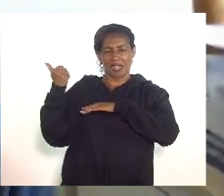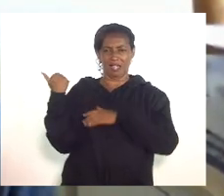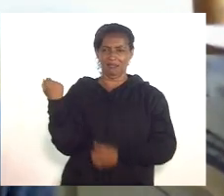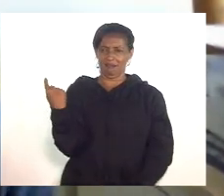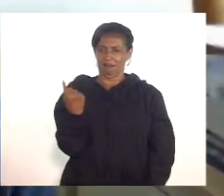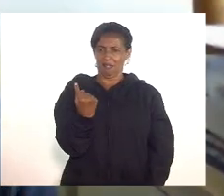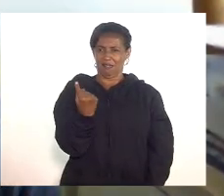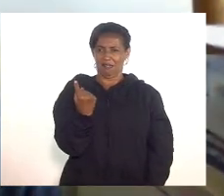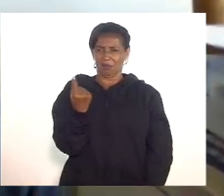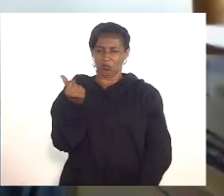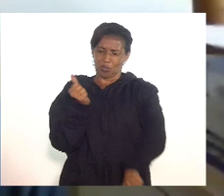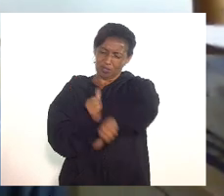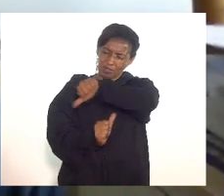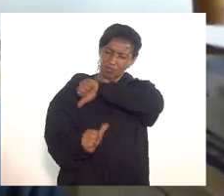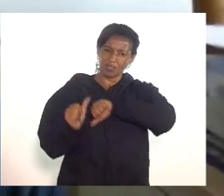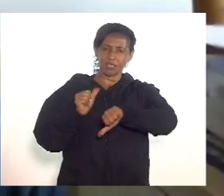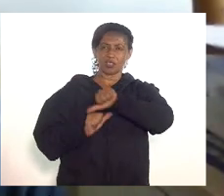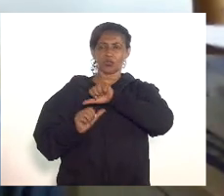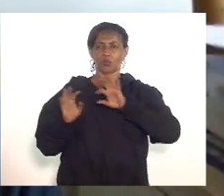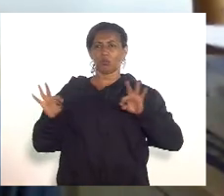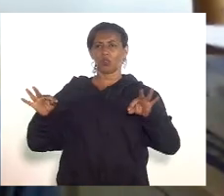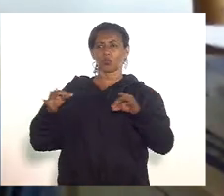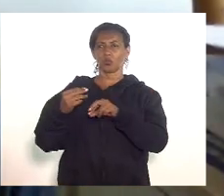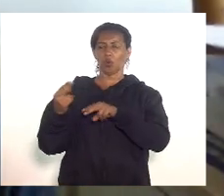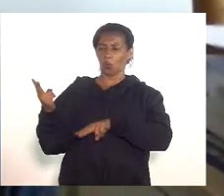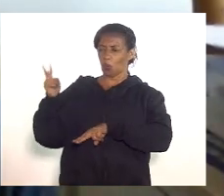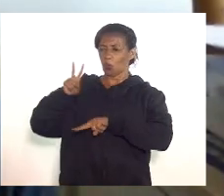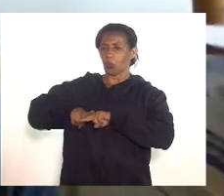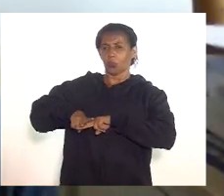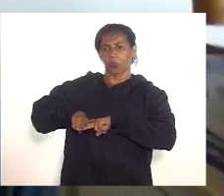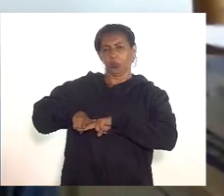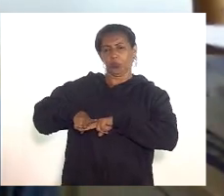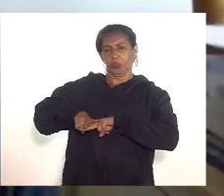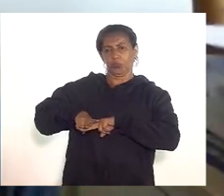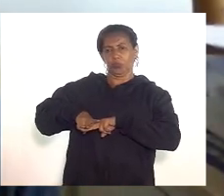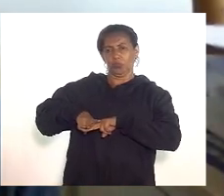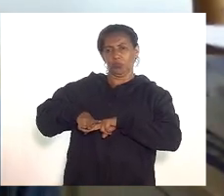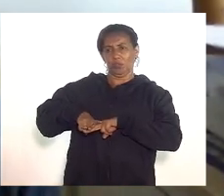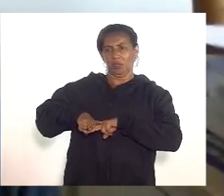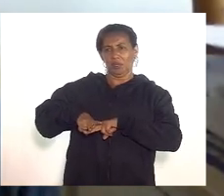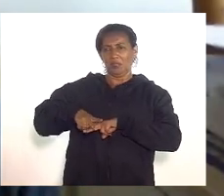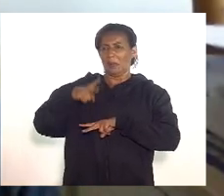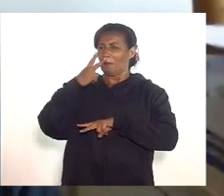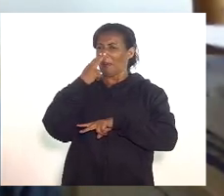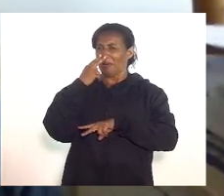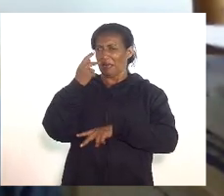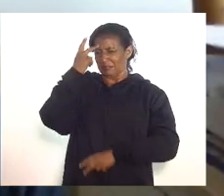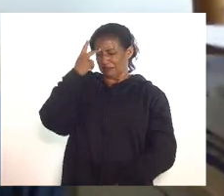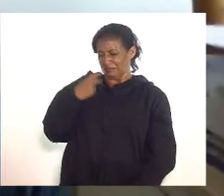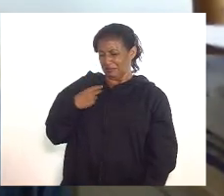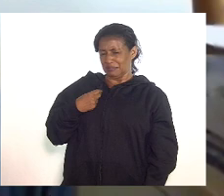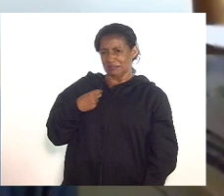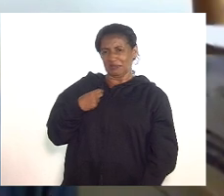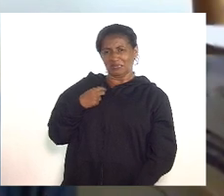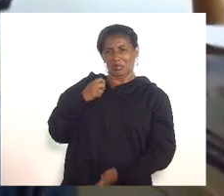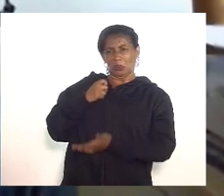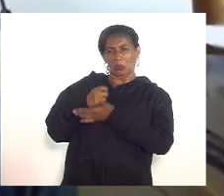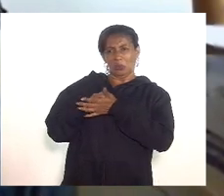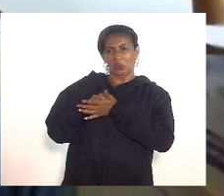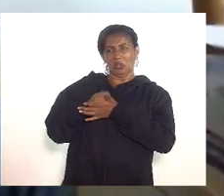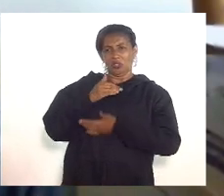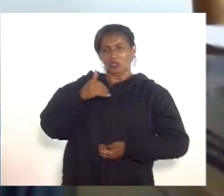em prisioneiros potencialmente condenados a morte seja de fome